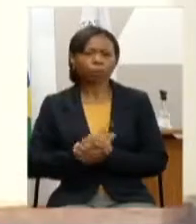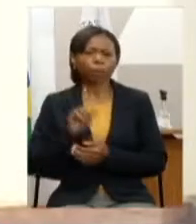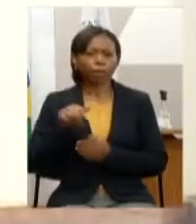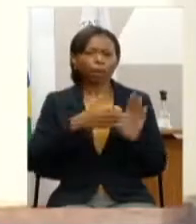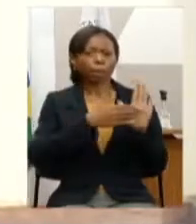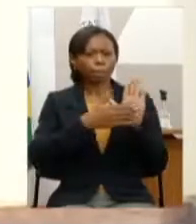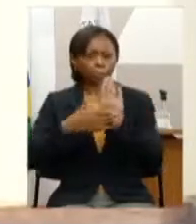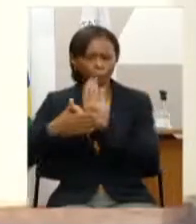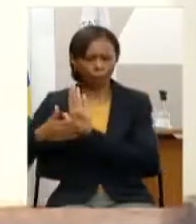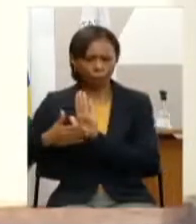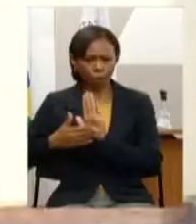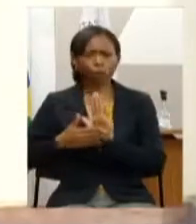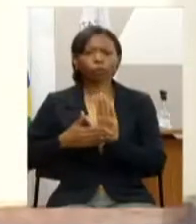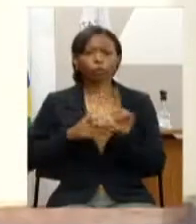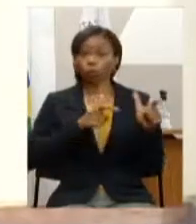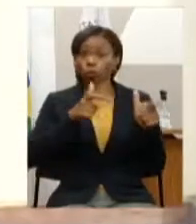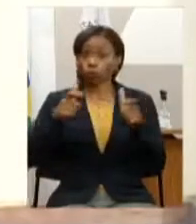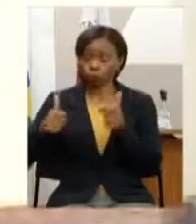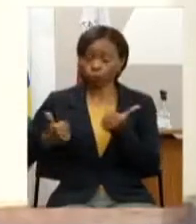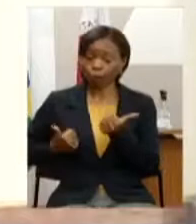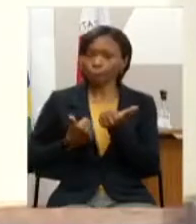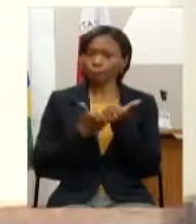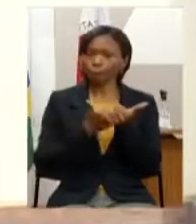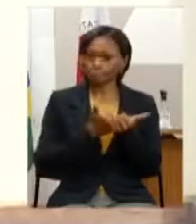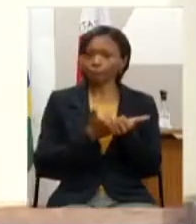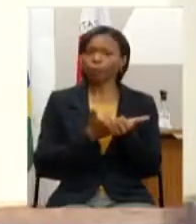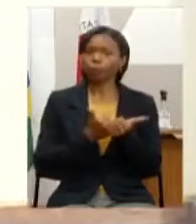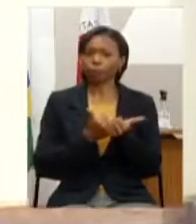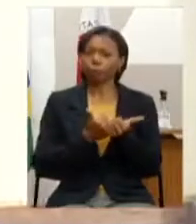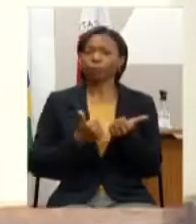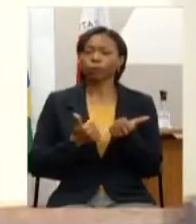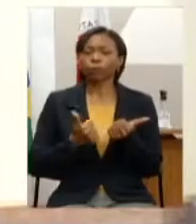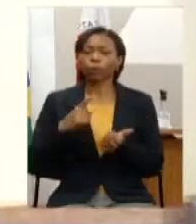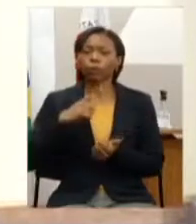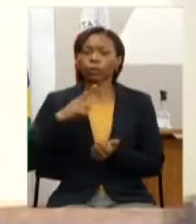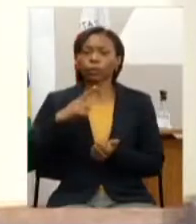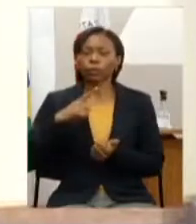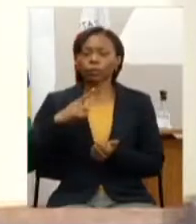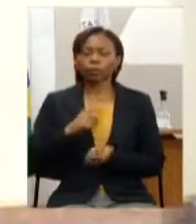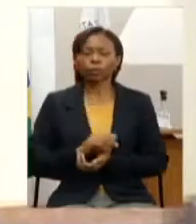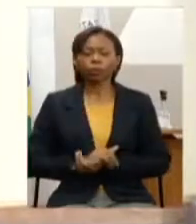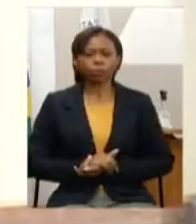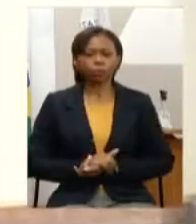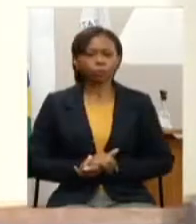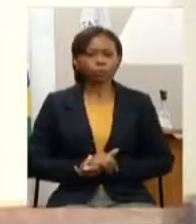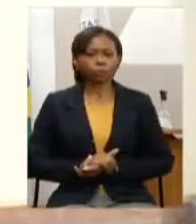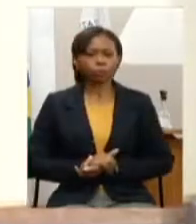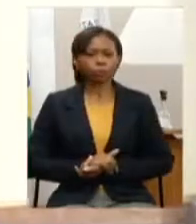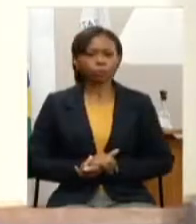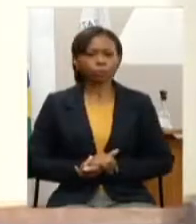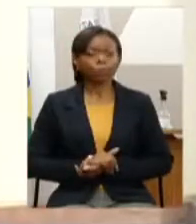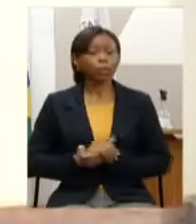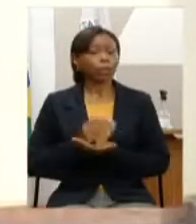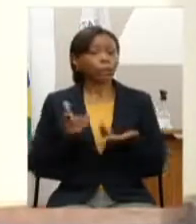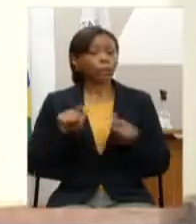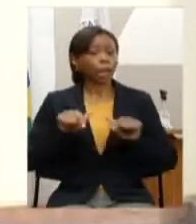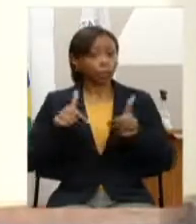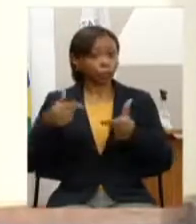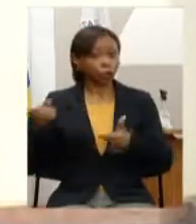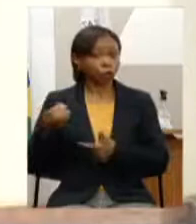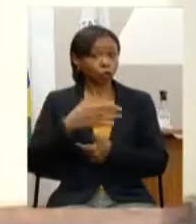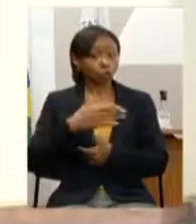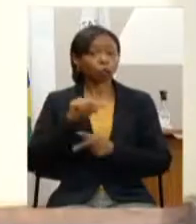para a questão do apoio e as questões dos jovens que são egressos das EFAS Criação nova então